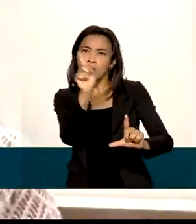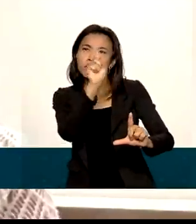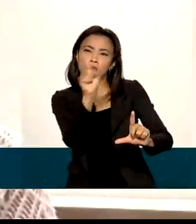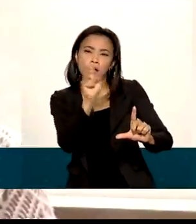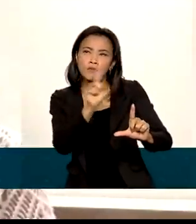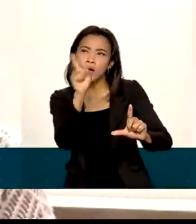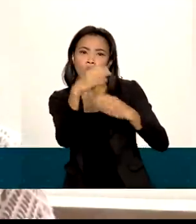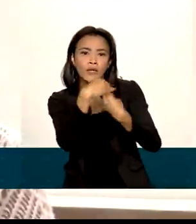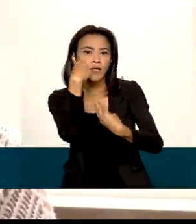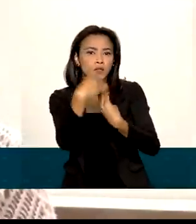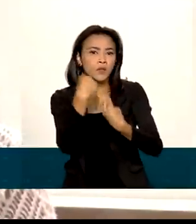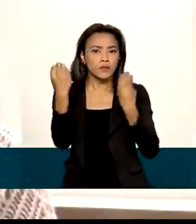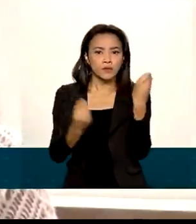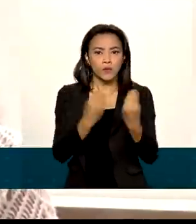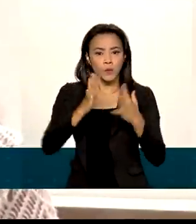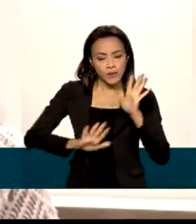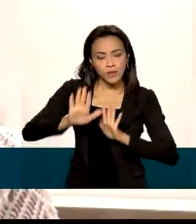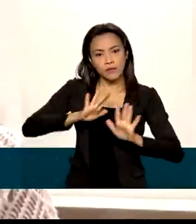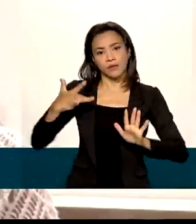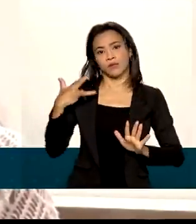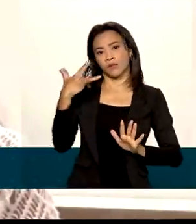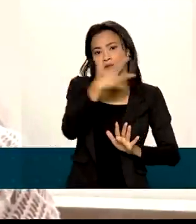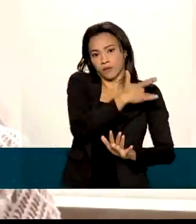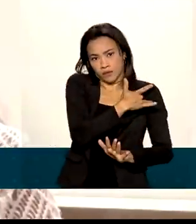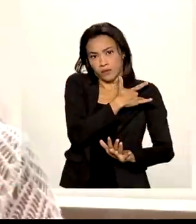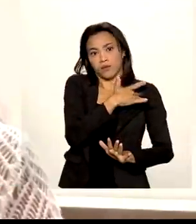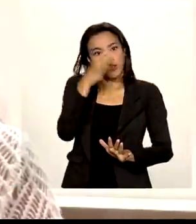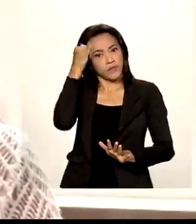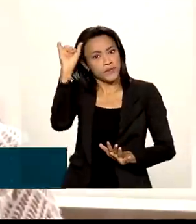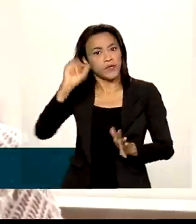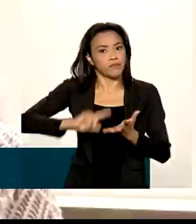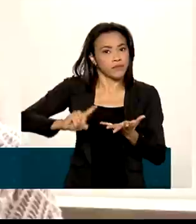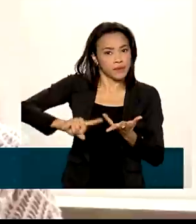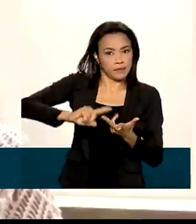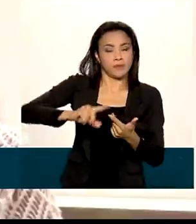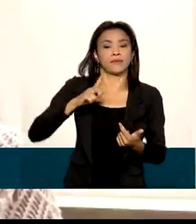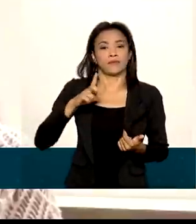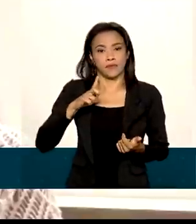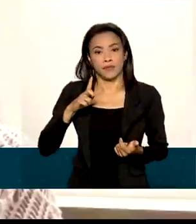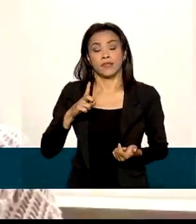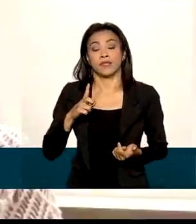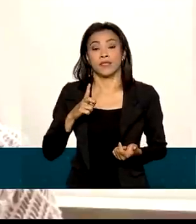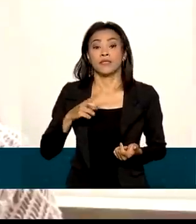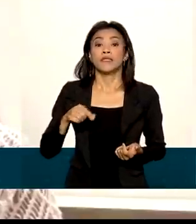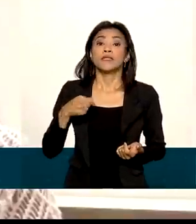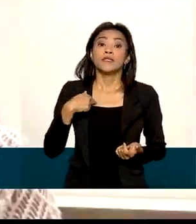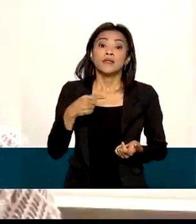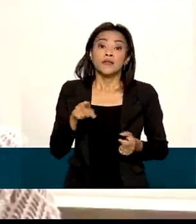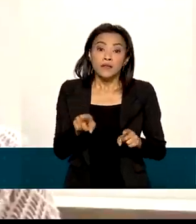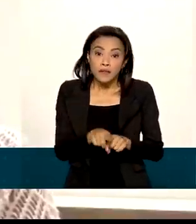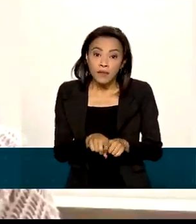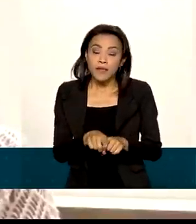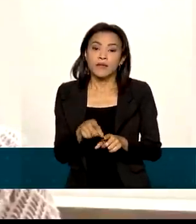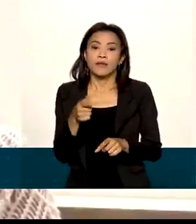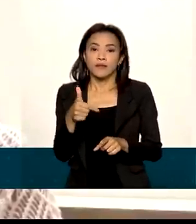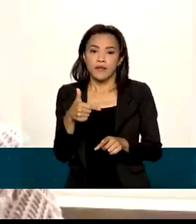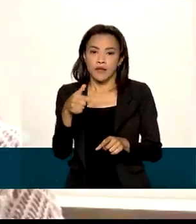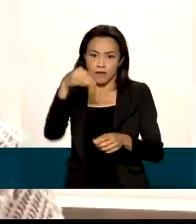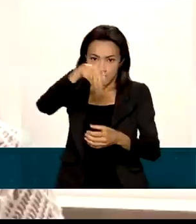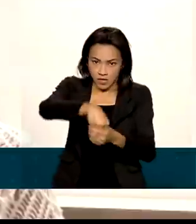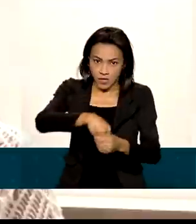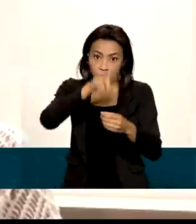de promoção da saúde, prevenção e cuidado, considerando o percurso do usuário na rede de atenção